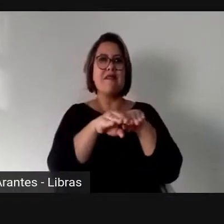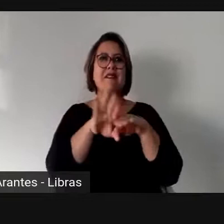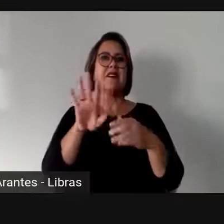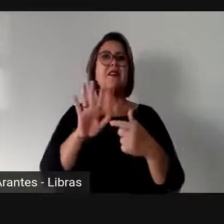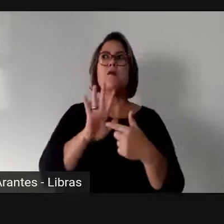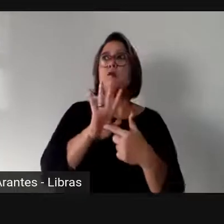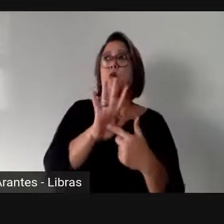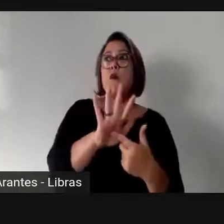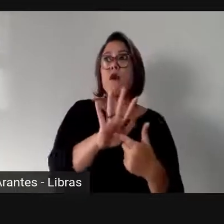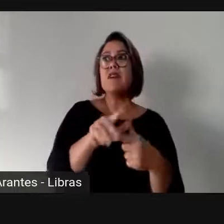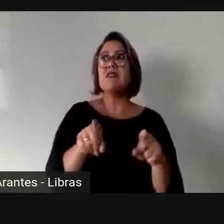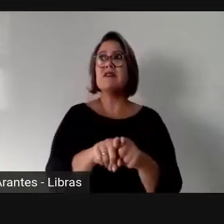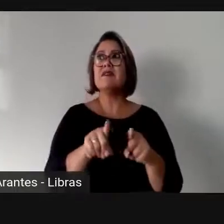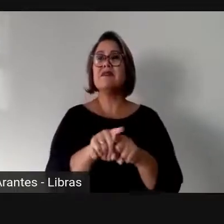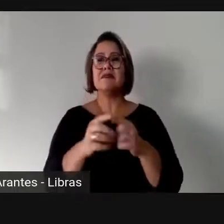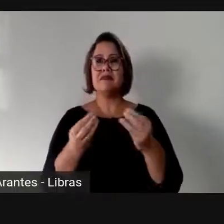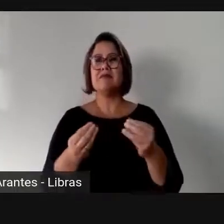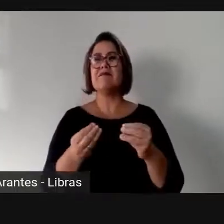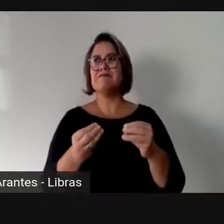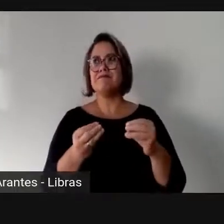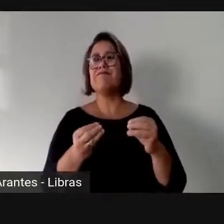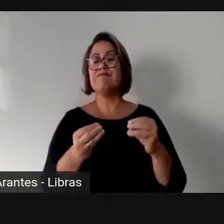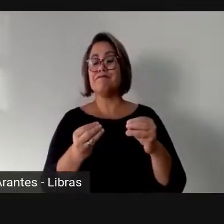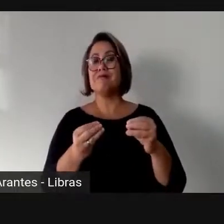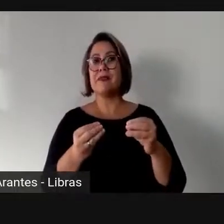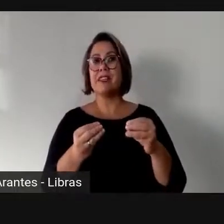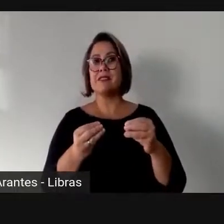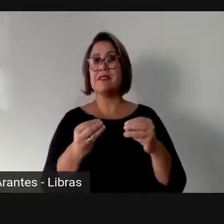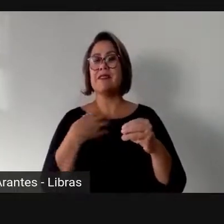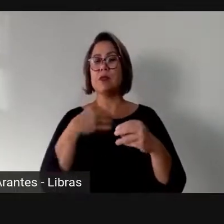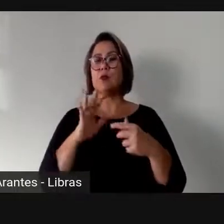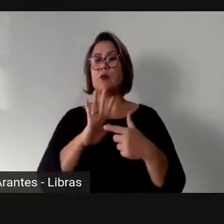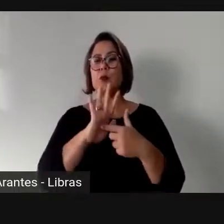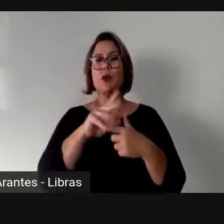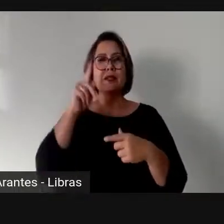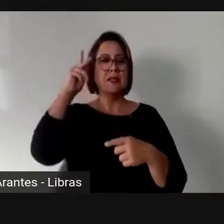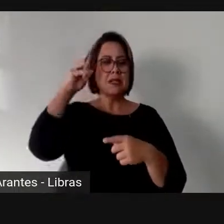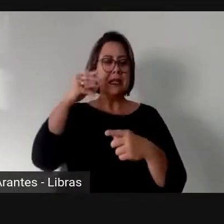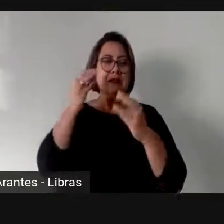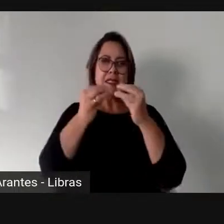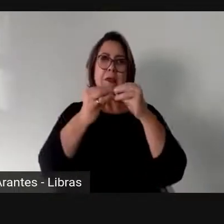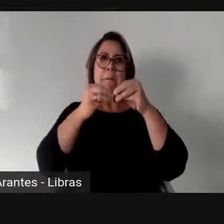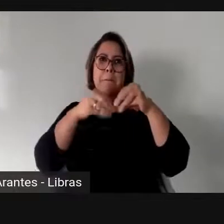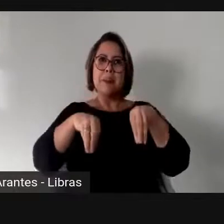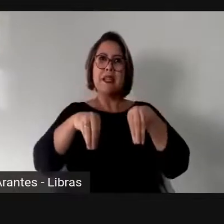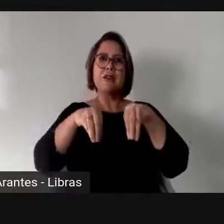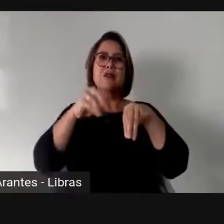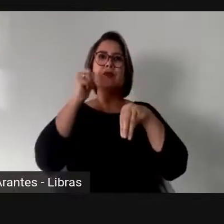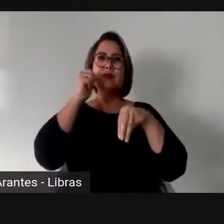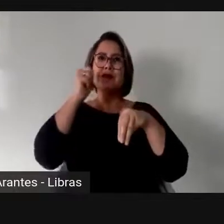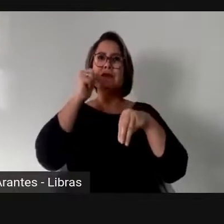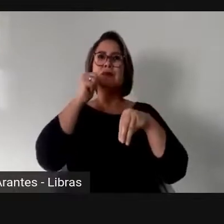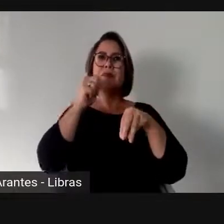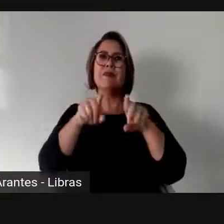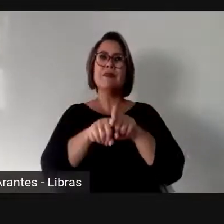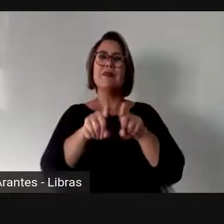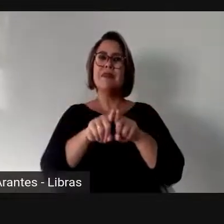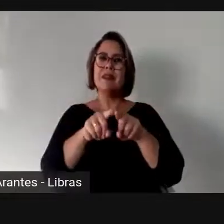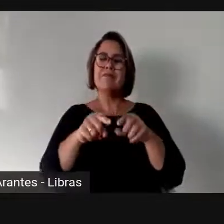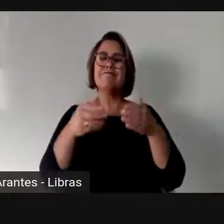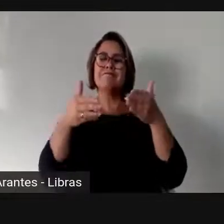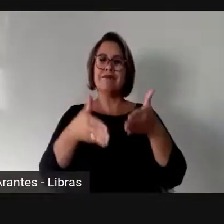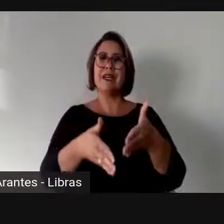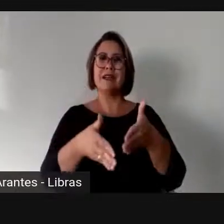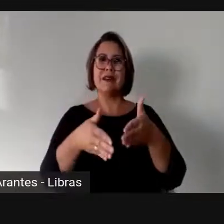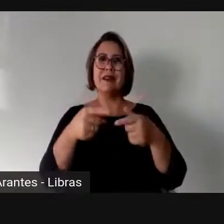municipais vai ser um cenário prejudicial para a participação das mulheres. Então,